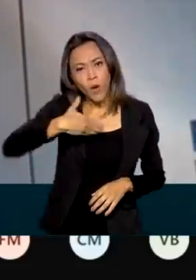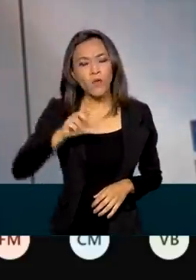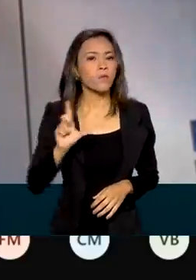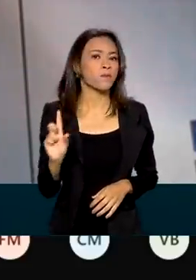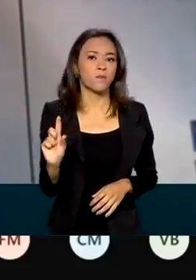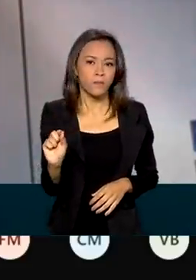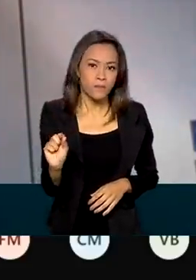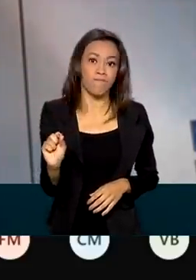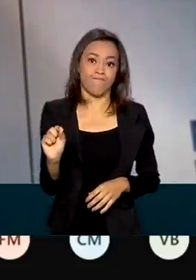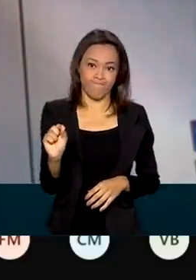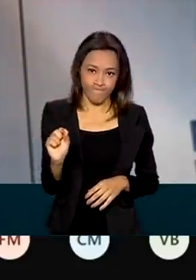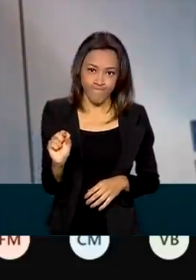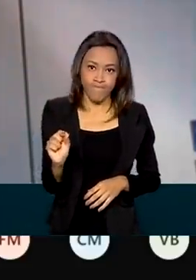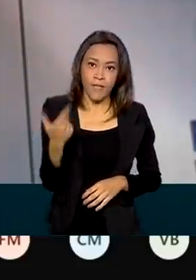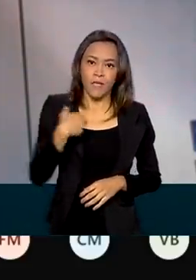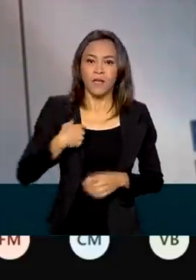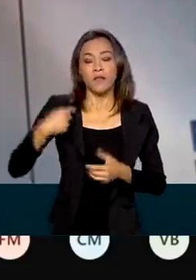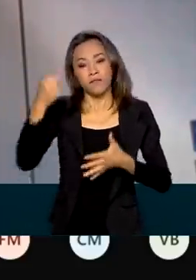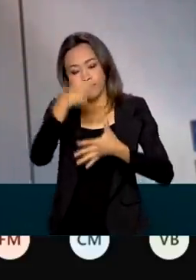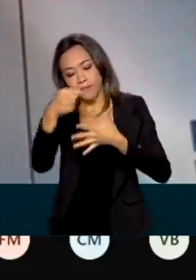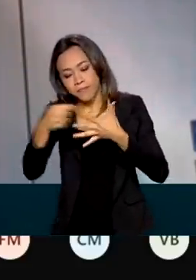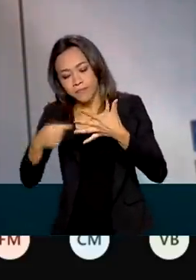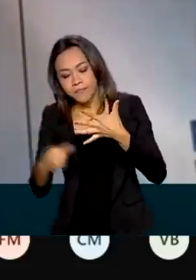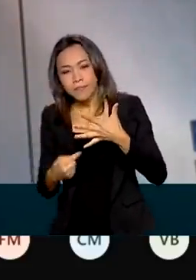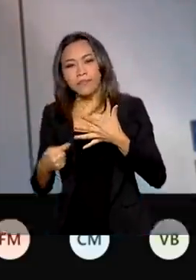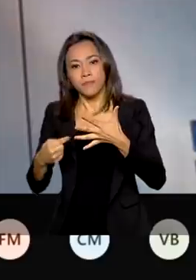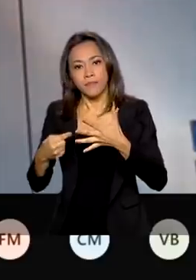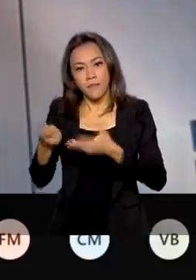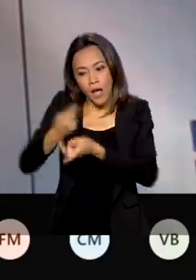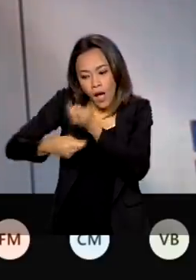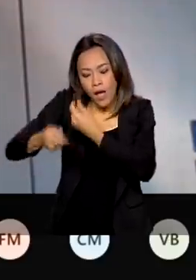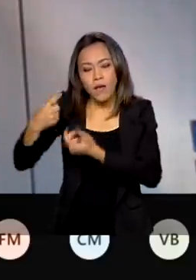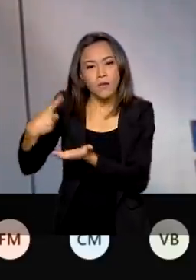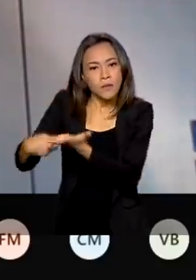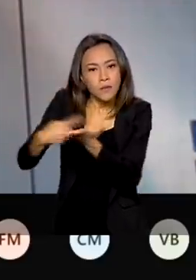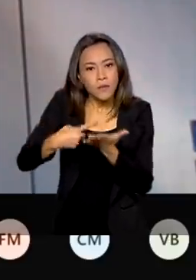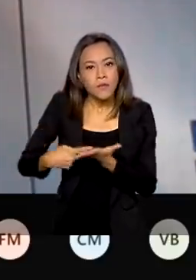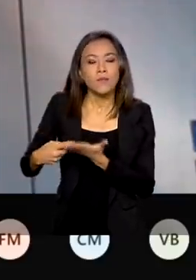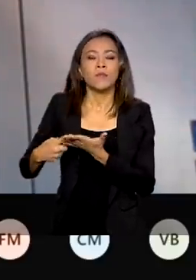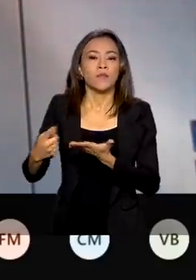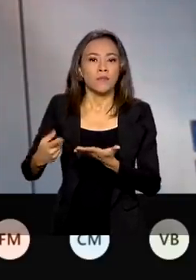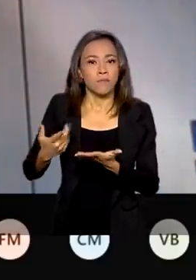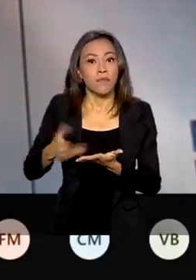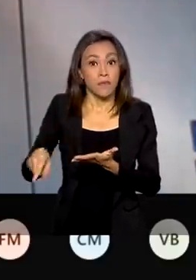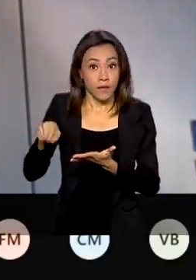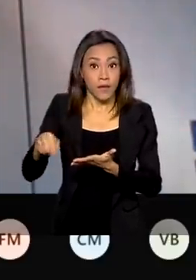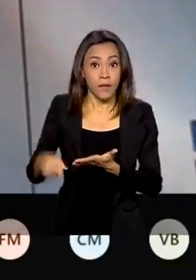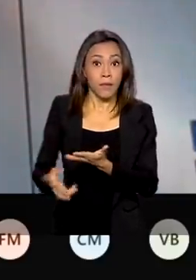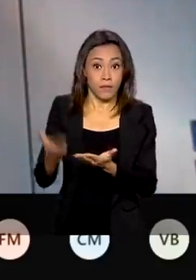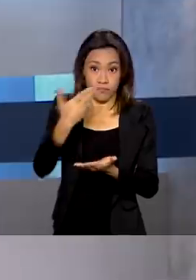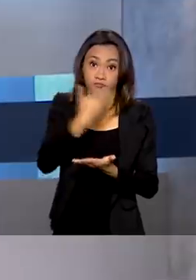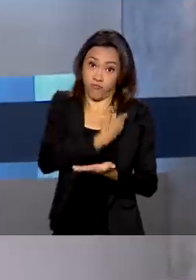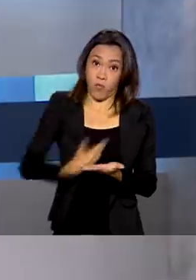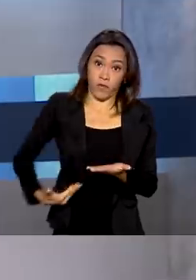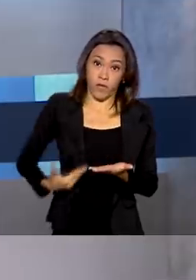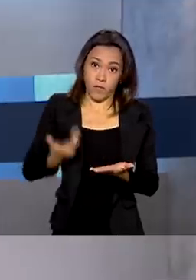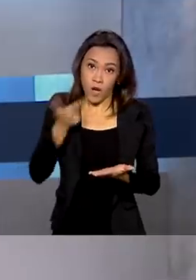efetividade das inúmeras medidas de estímulo à recuperação econômica adotada pelo governo.